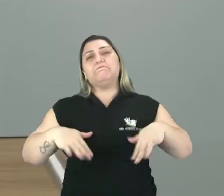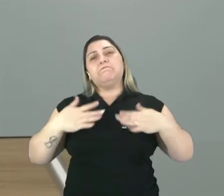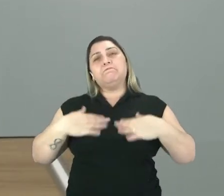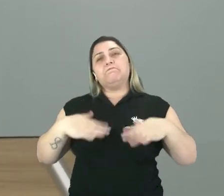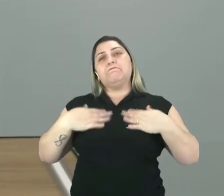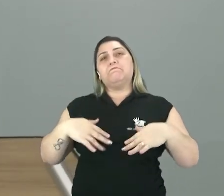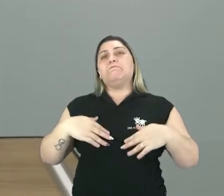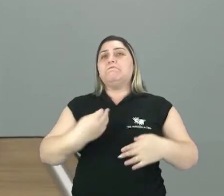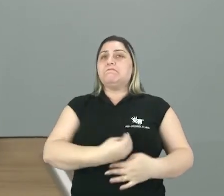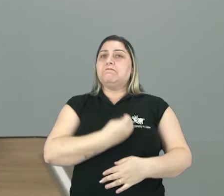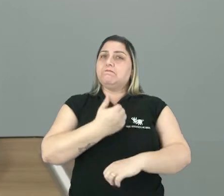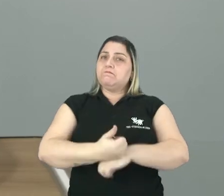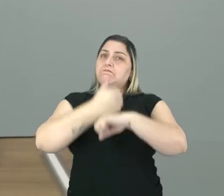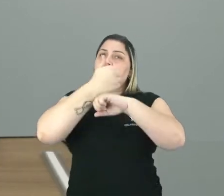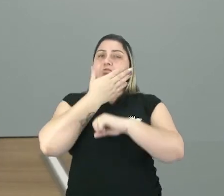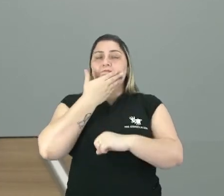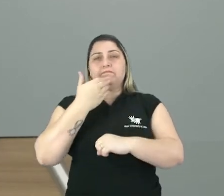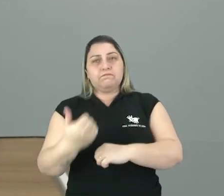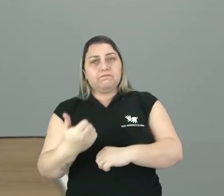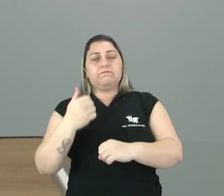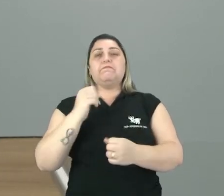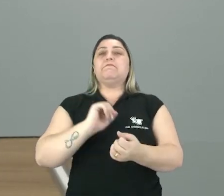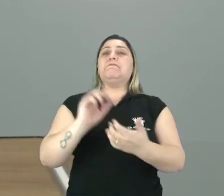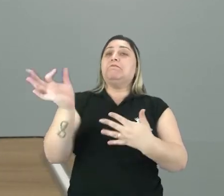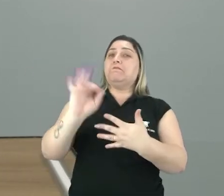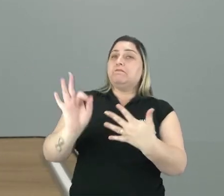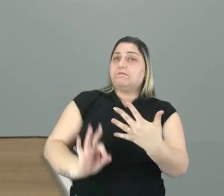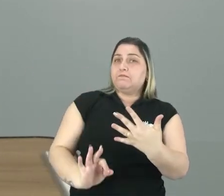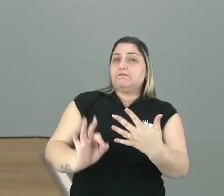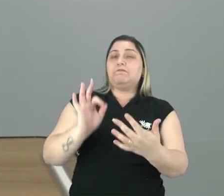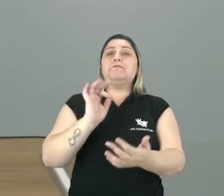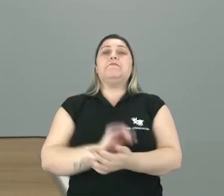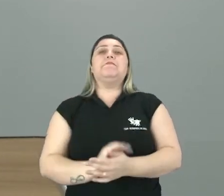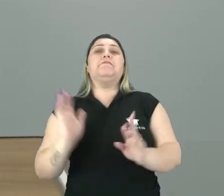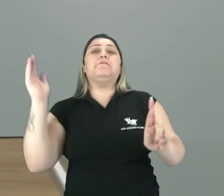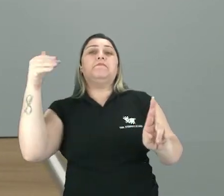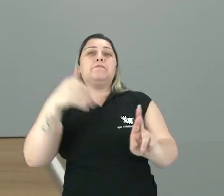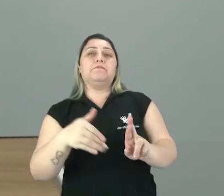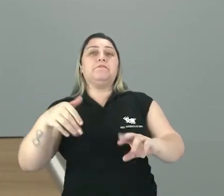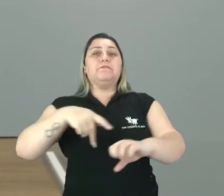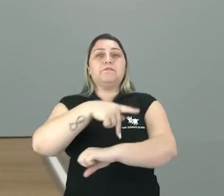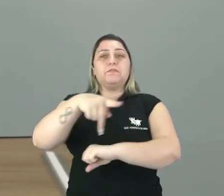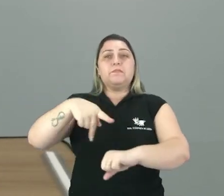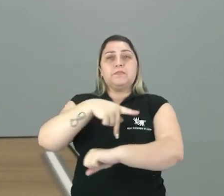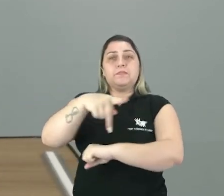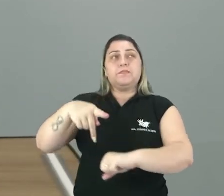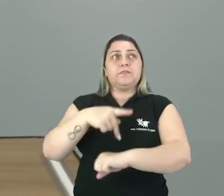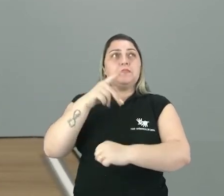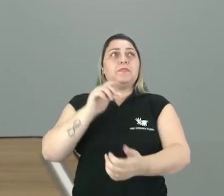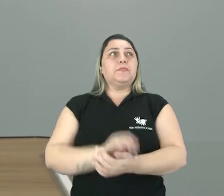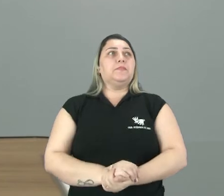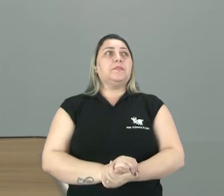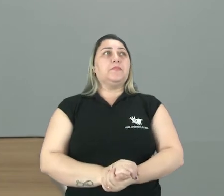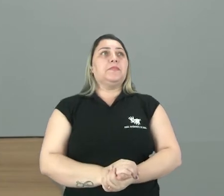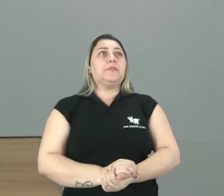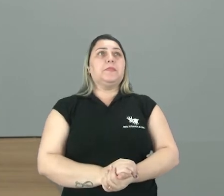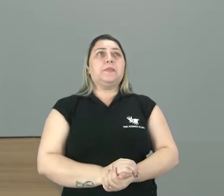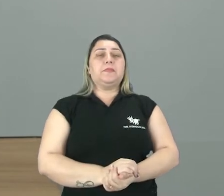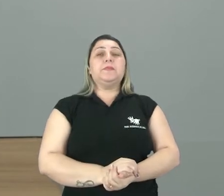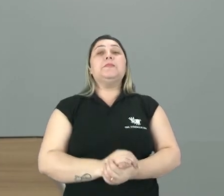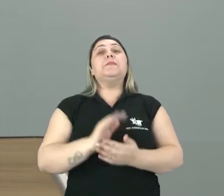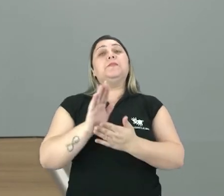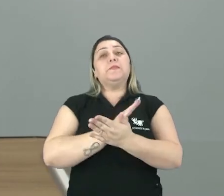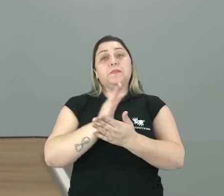Maior segurança. Questões, fatores. Que se refere àquele país. Questão como ele se comporta diante de algumas